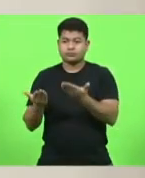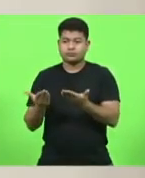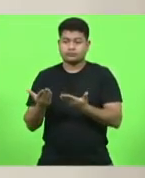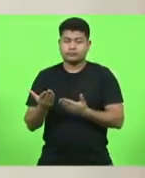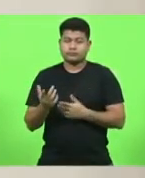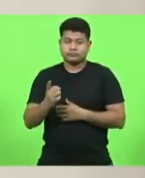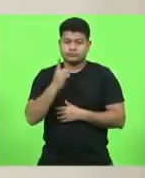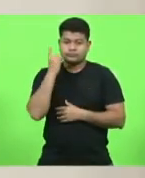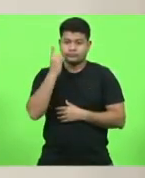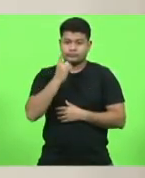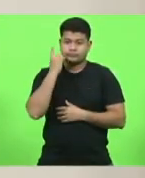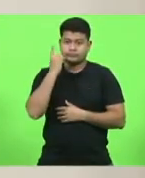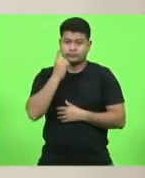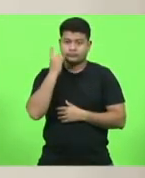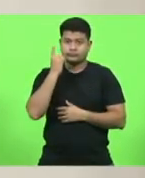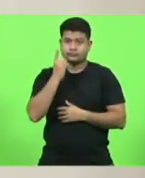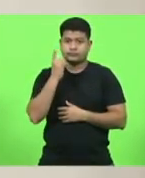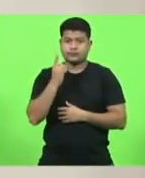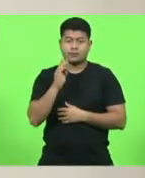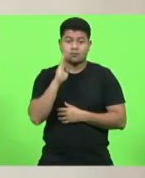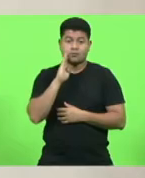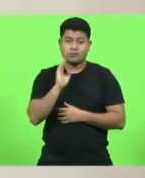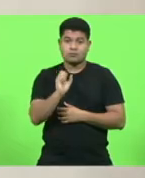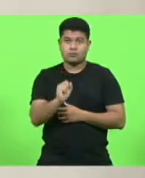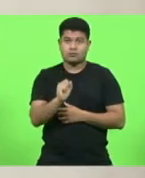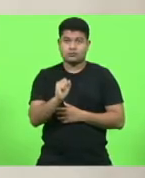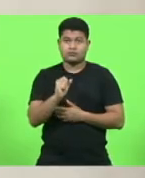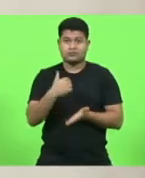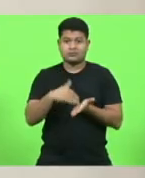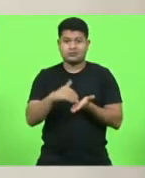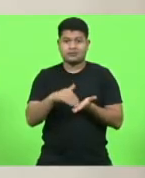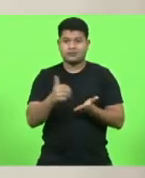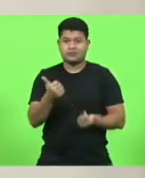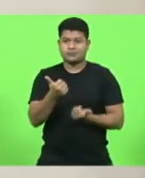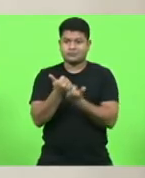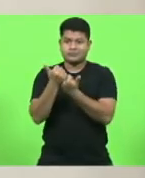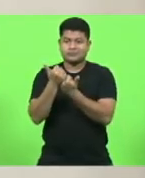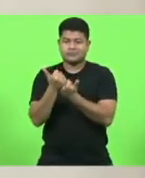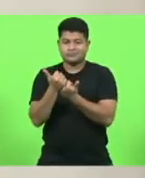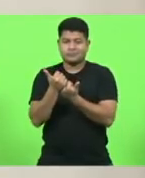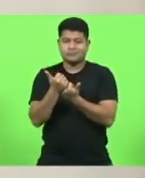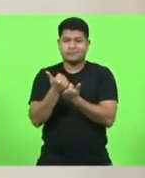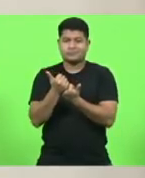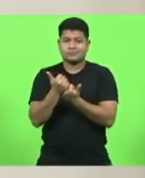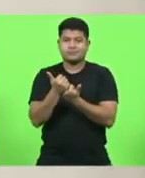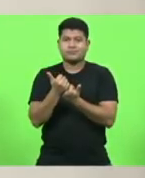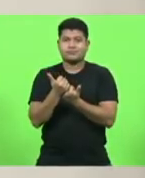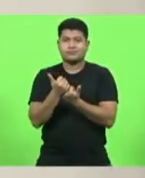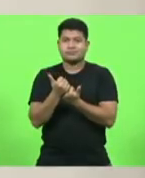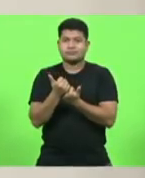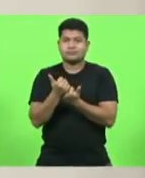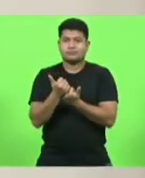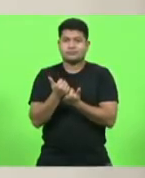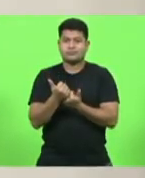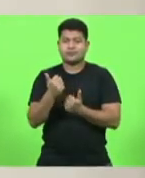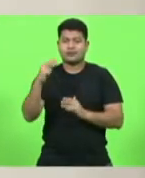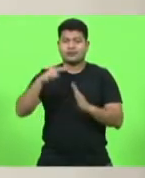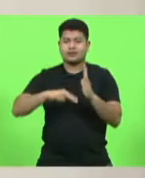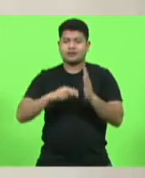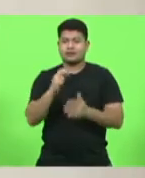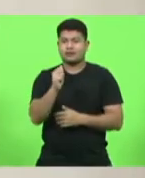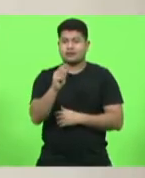Bruno Souza, secretário ad hoc, para que proceda a leitura da